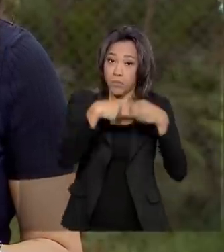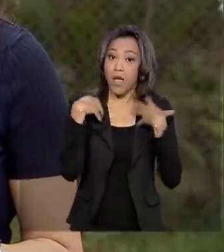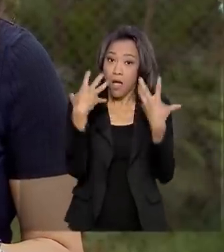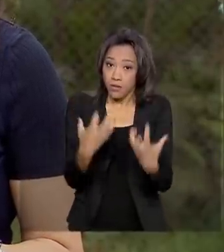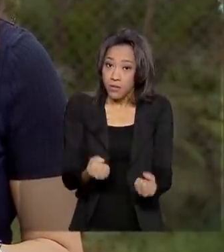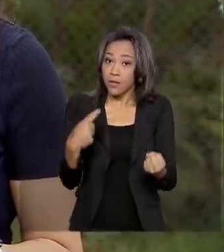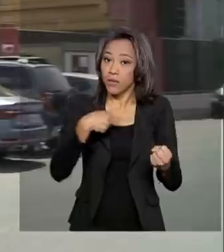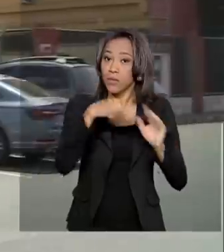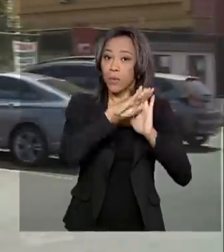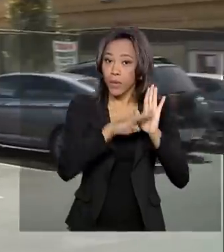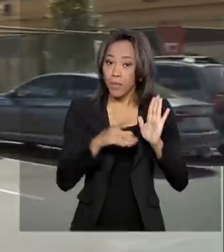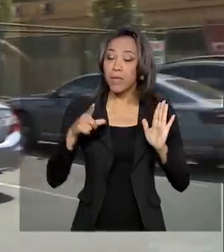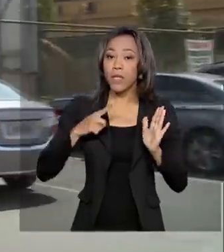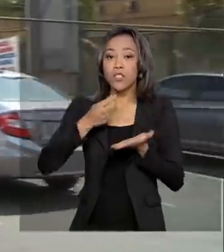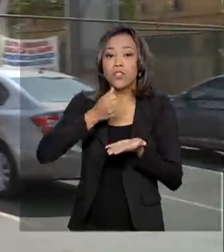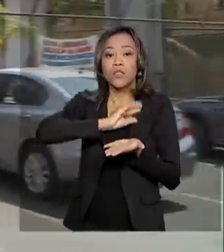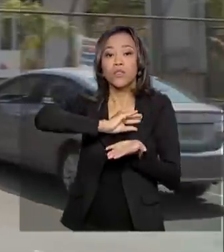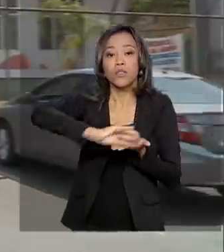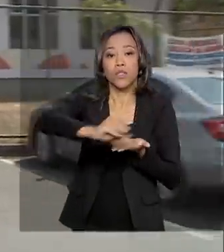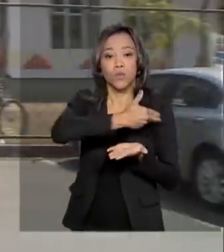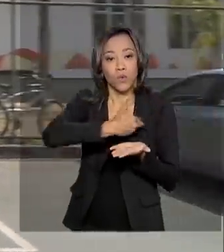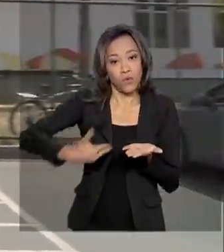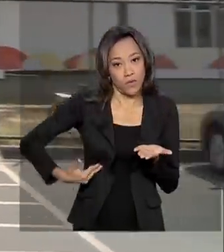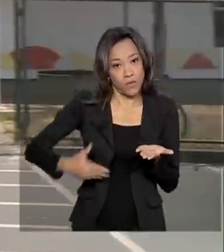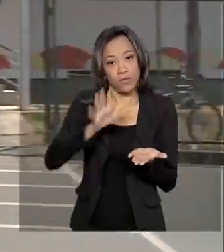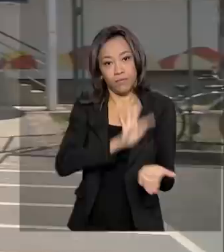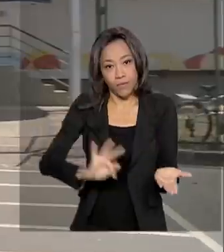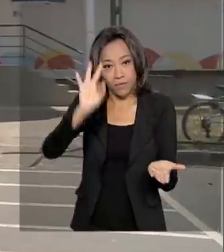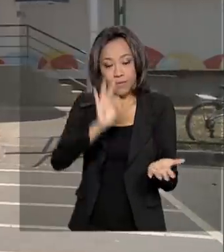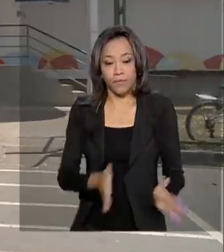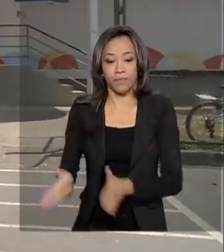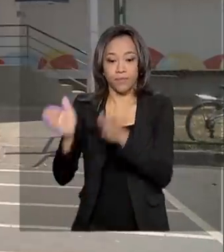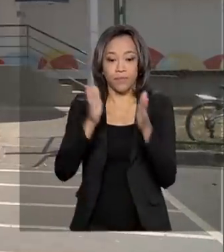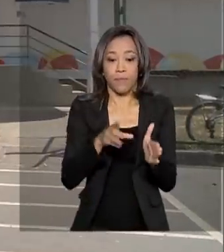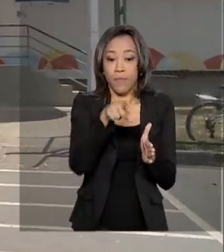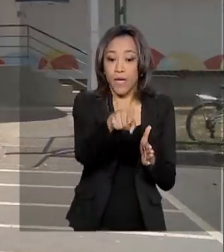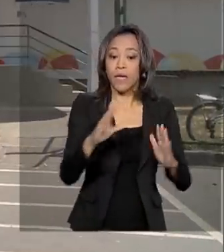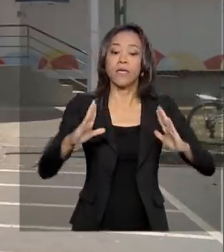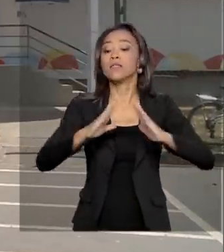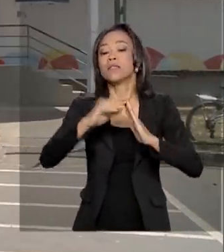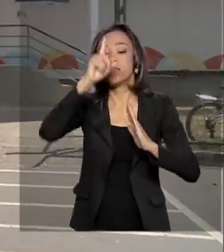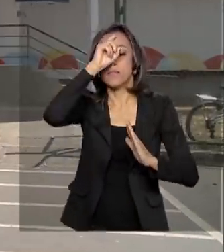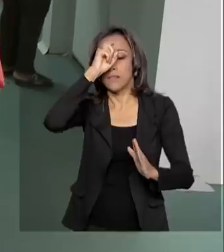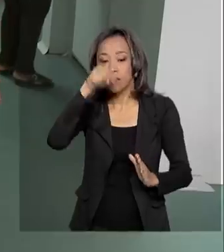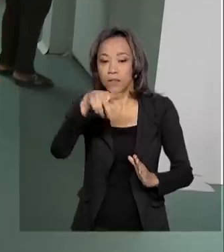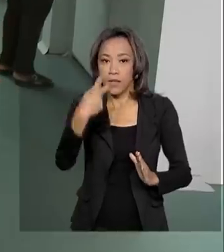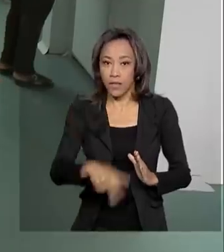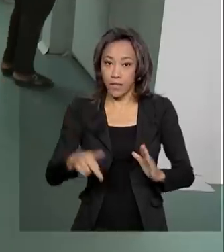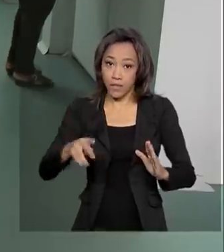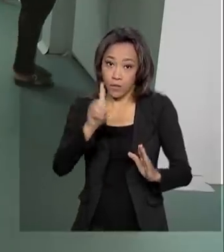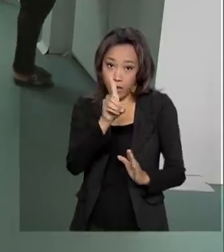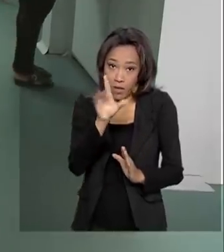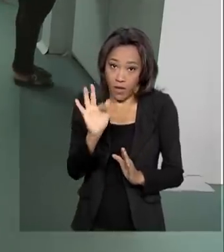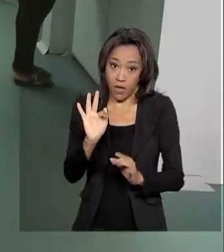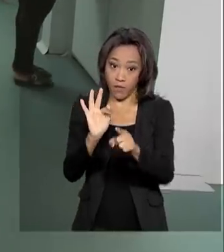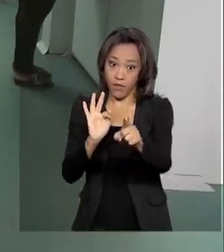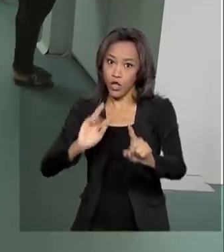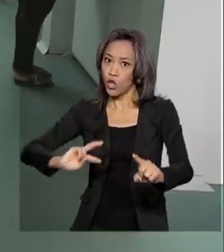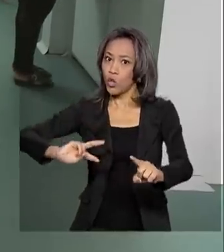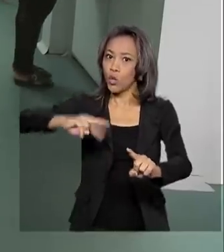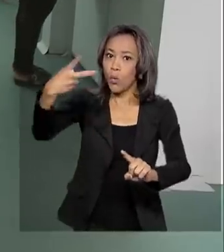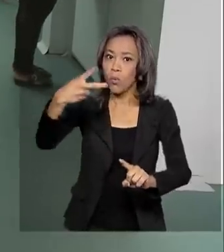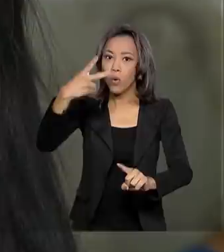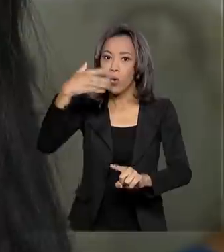Ministério da Saúde. Desde que ampliou o horário de atendimento, esta unidade de saúde no Distrito Federal mais que dobrou o número de